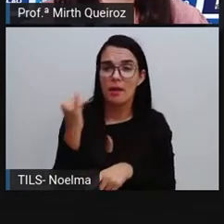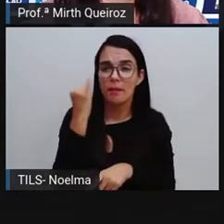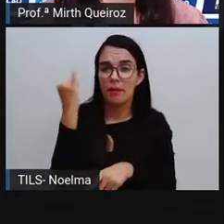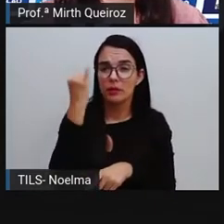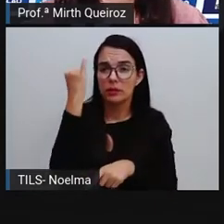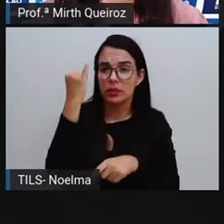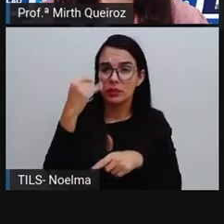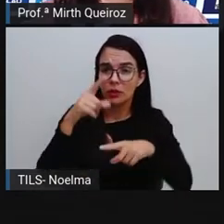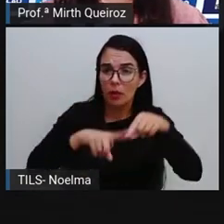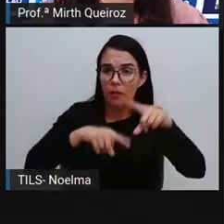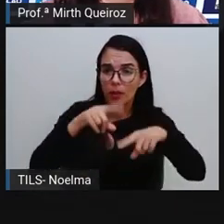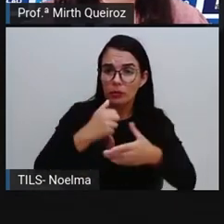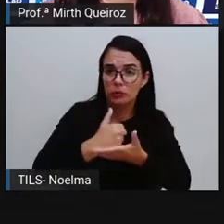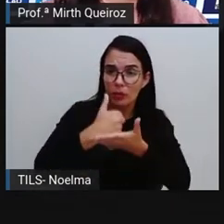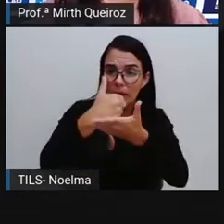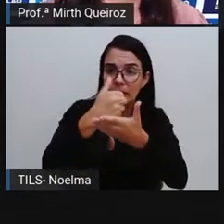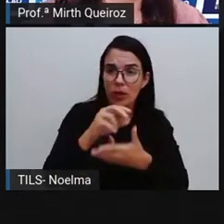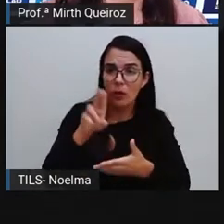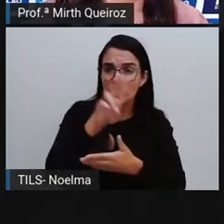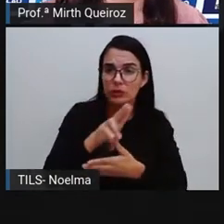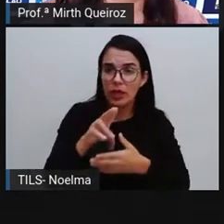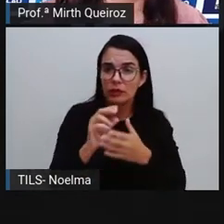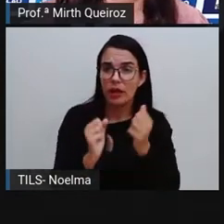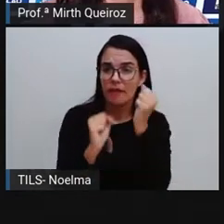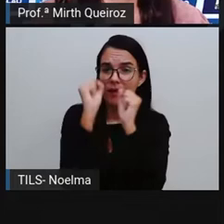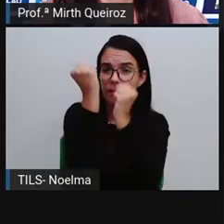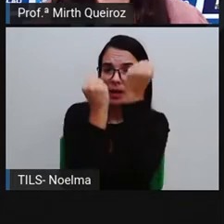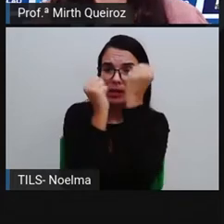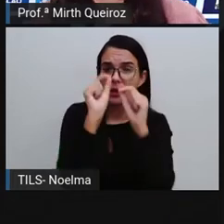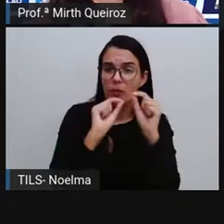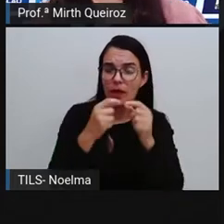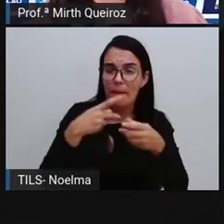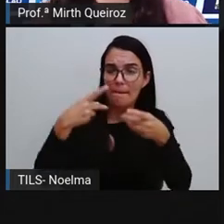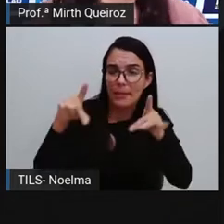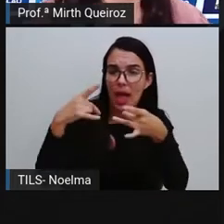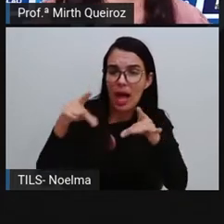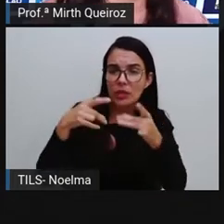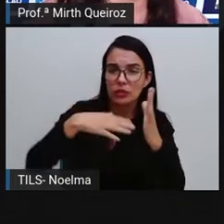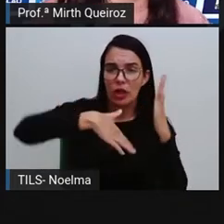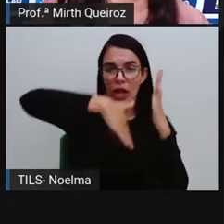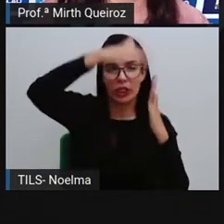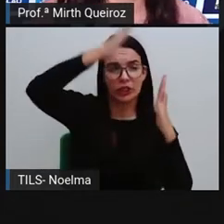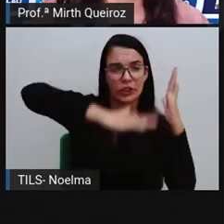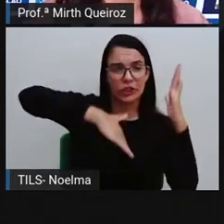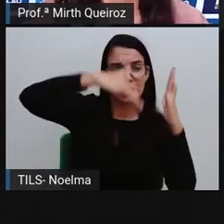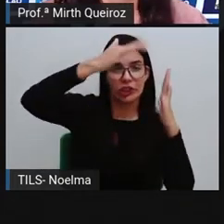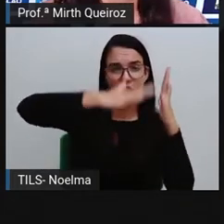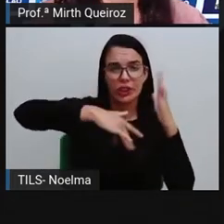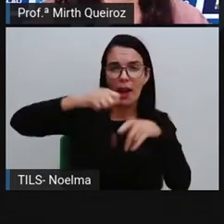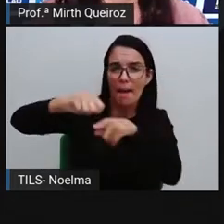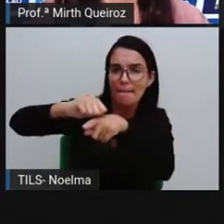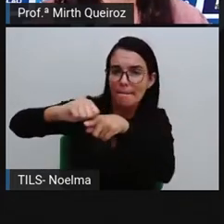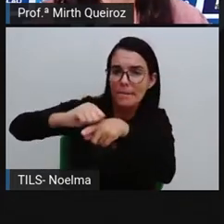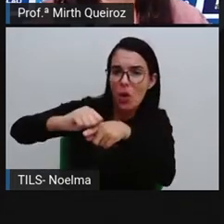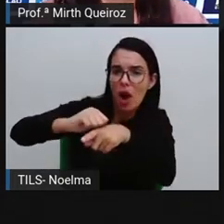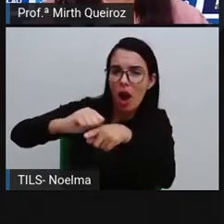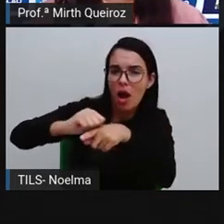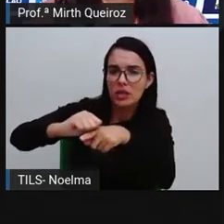é uma importante matéria-prima que é utilizado na fabricação de plásticos, na fabricação de tintas,